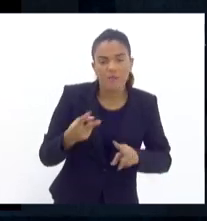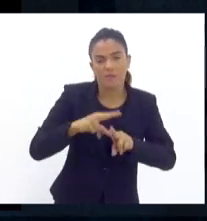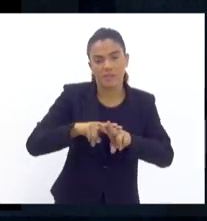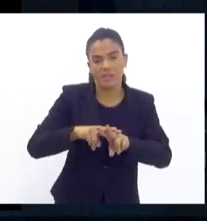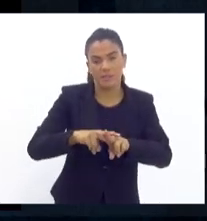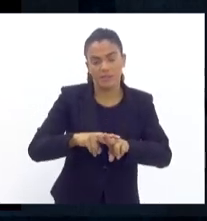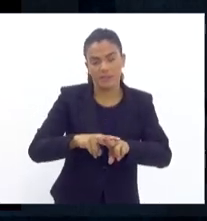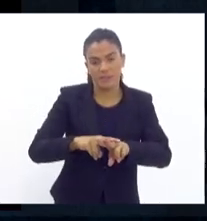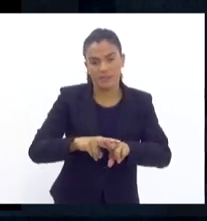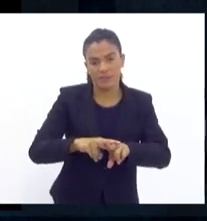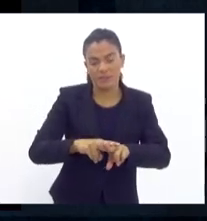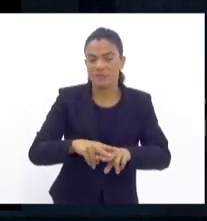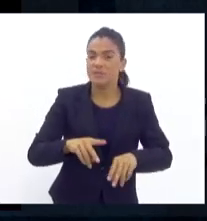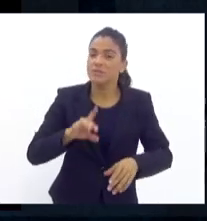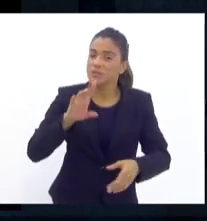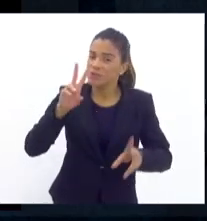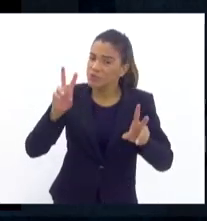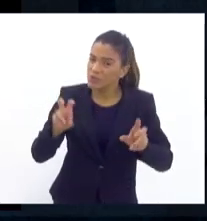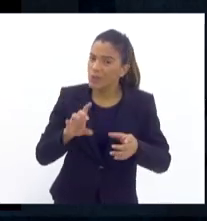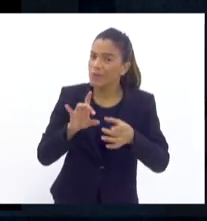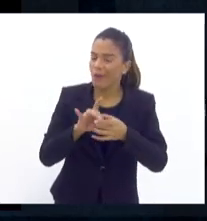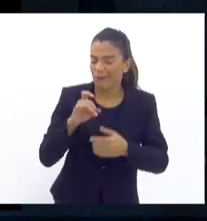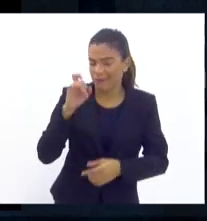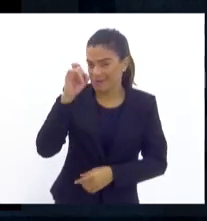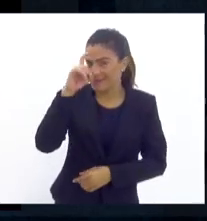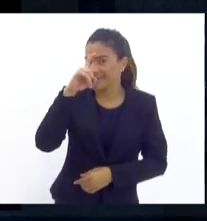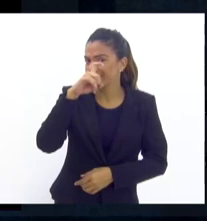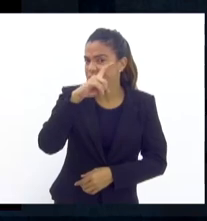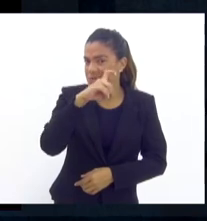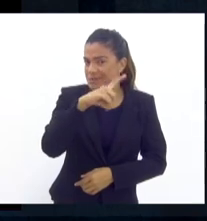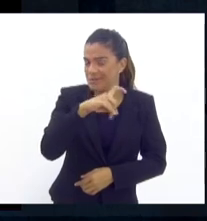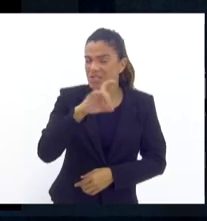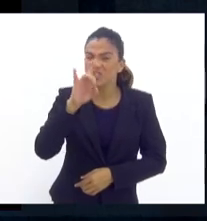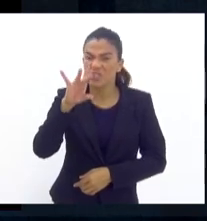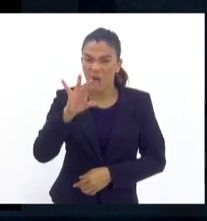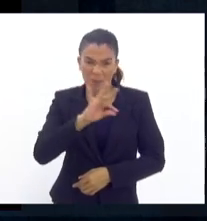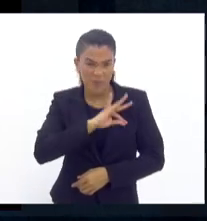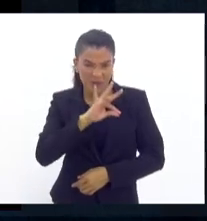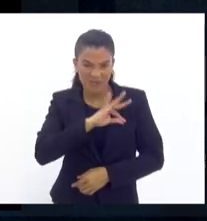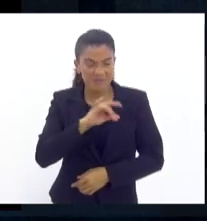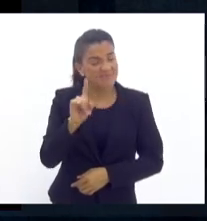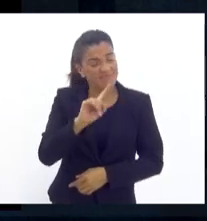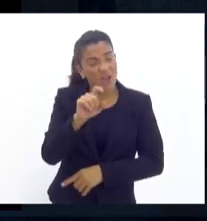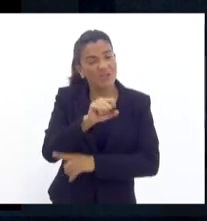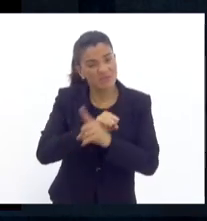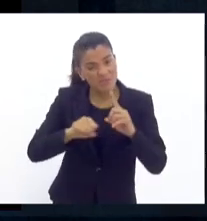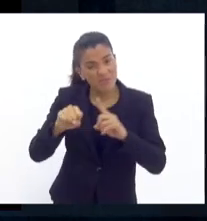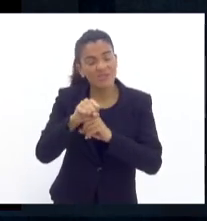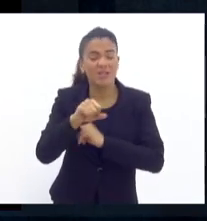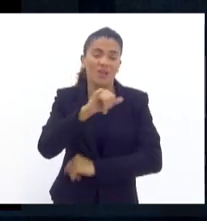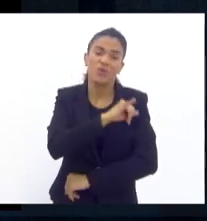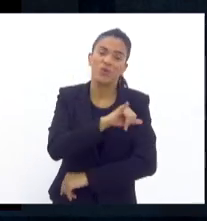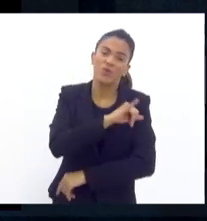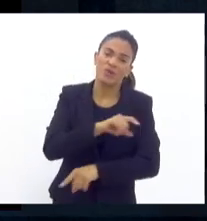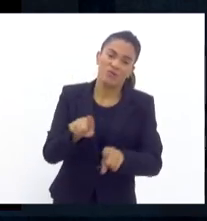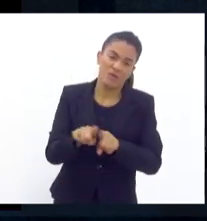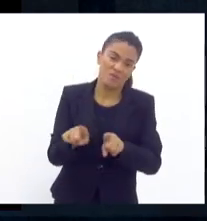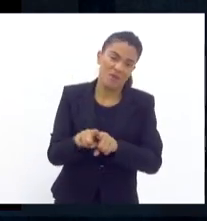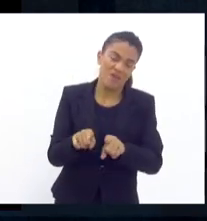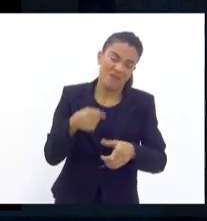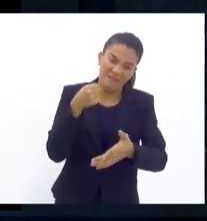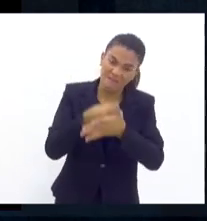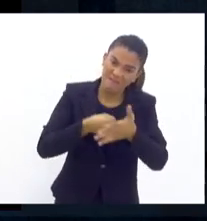Mas, em relação a isso, é uma dificuldade que não só a polícia, mas como a sociedade do Rio de Janeiro toda enfrenta.